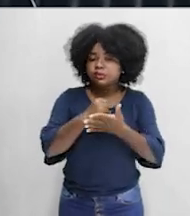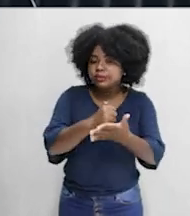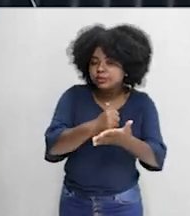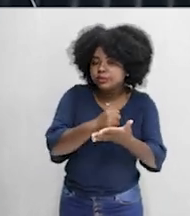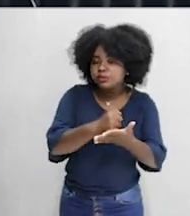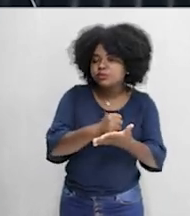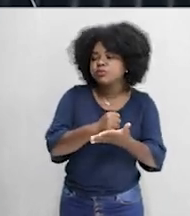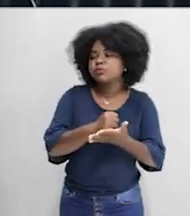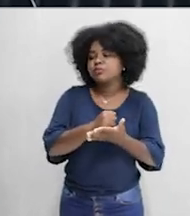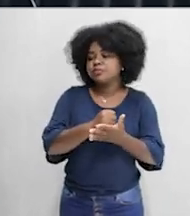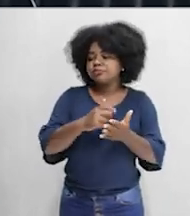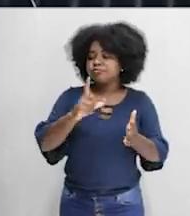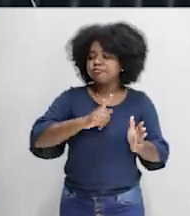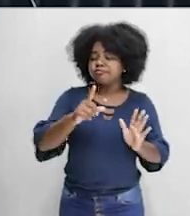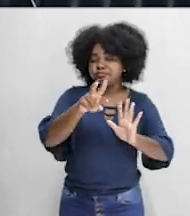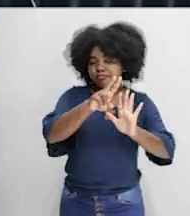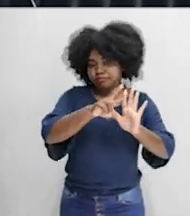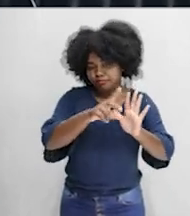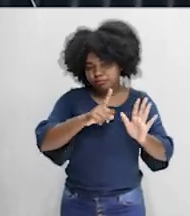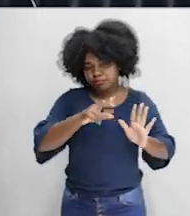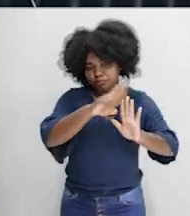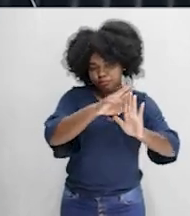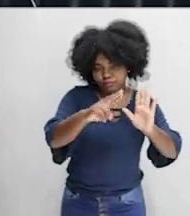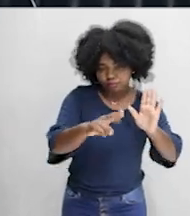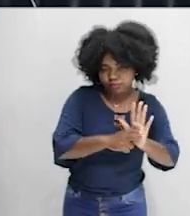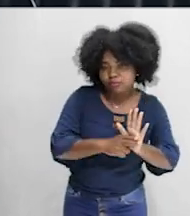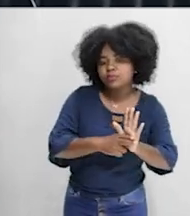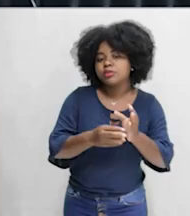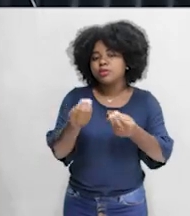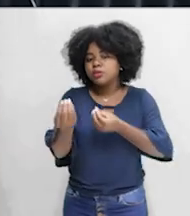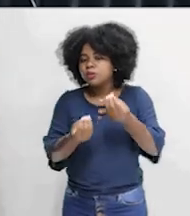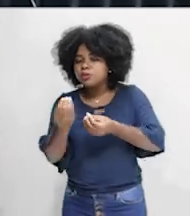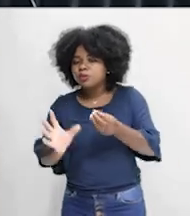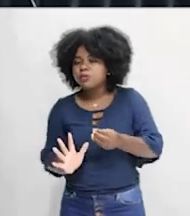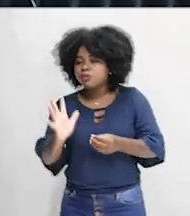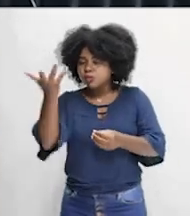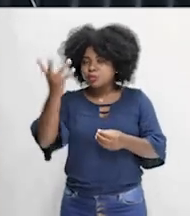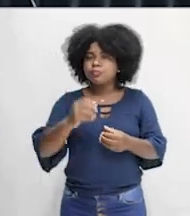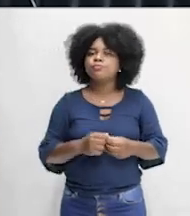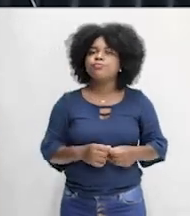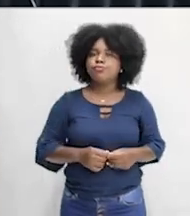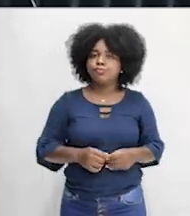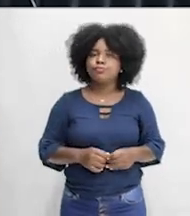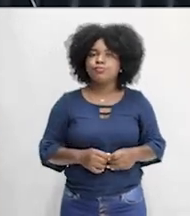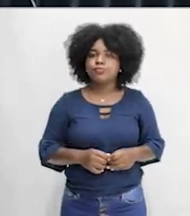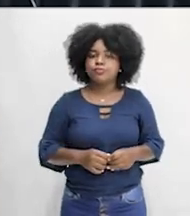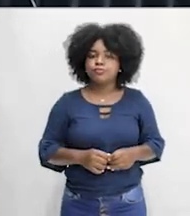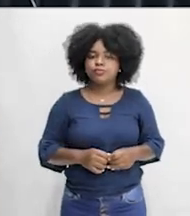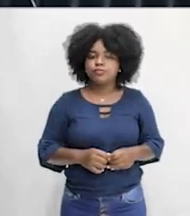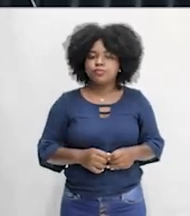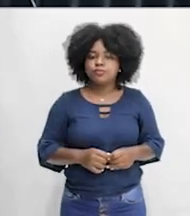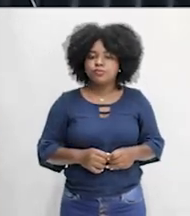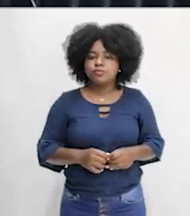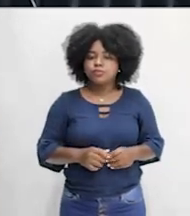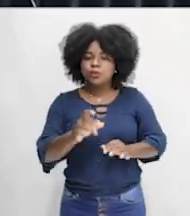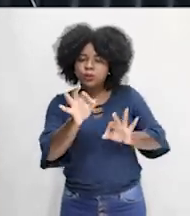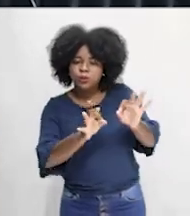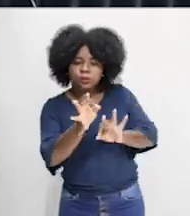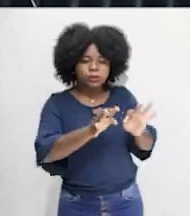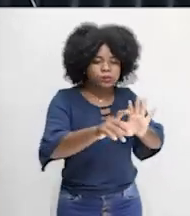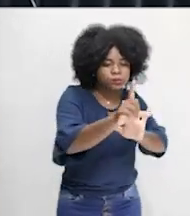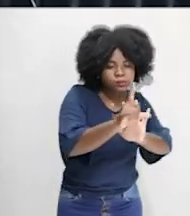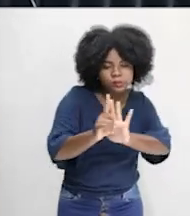diretrizes que os estados e os municípios devem seguir para preservar o meio ambiente. Propor as leis.